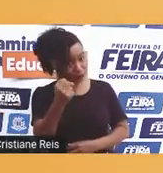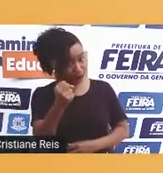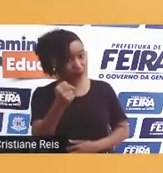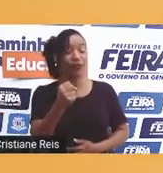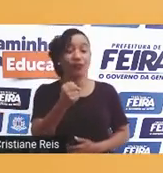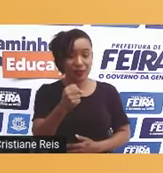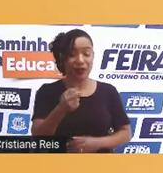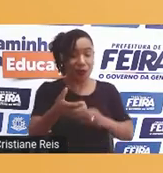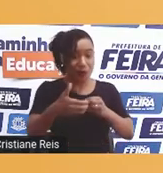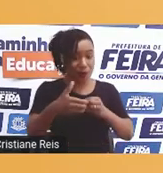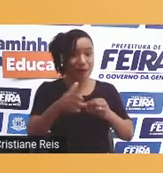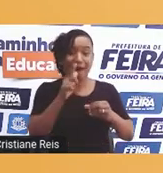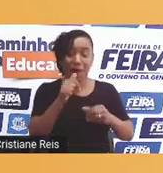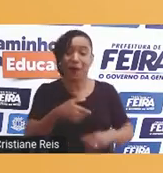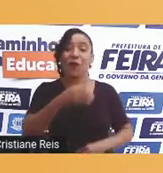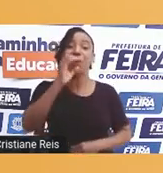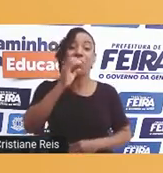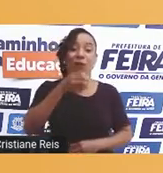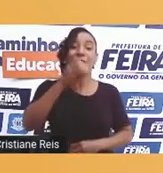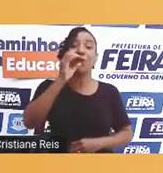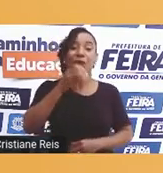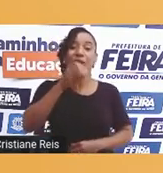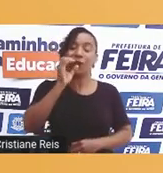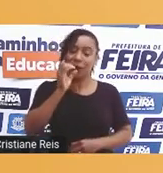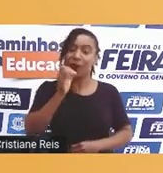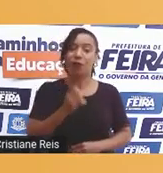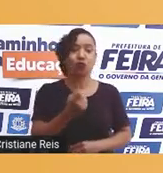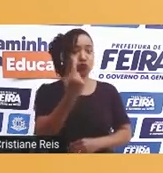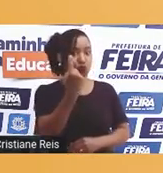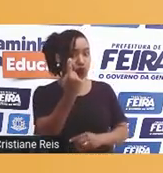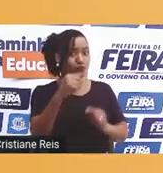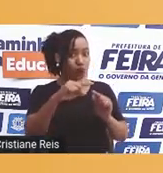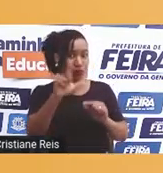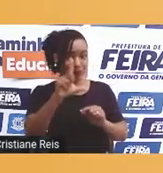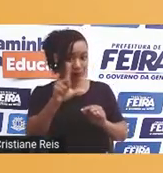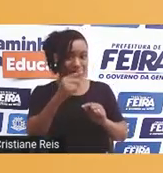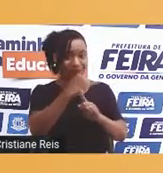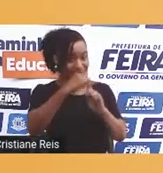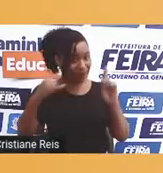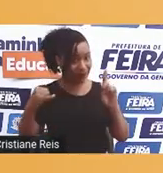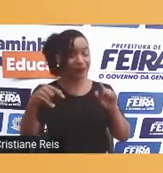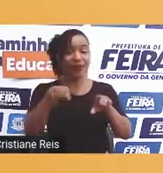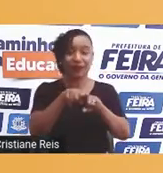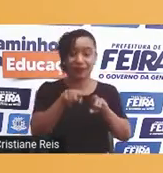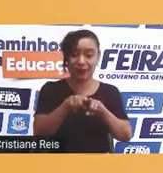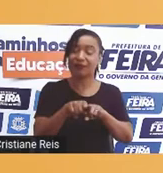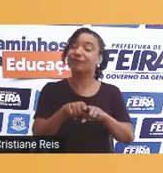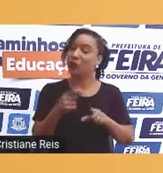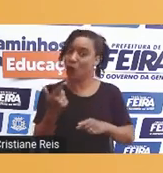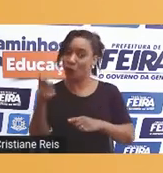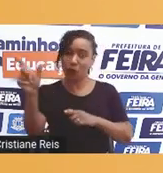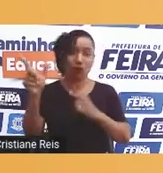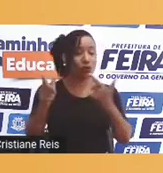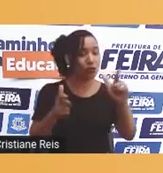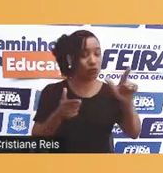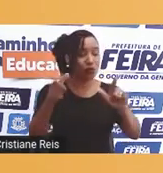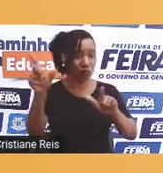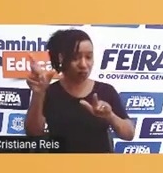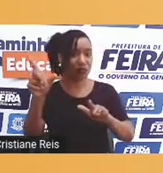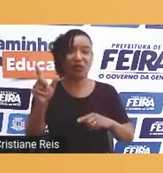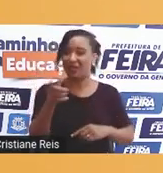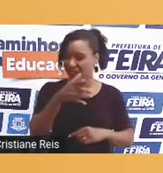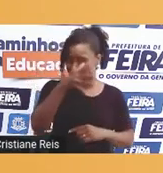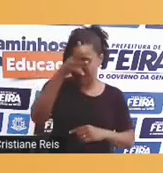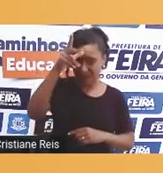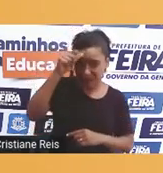Ah, sabe outra coisa que vale lembrar também? A água é água. Os sucos, refrigerantes e outras bebidas podem ter açúcar e